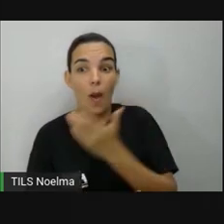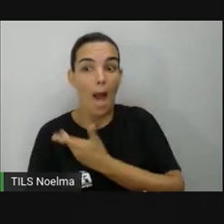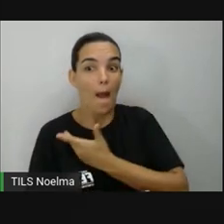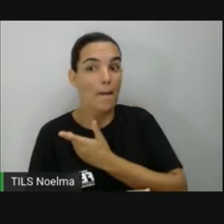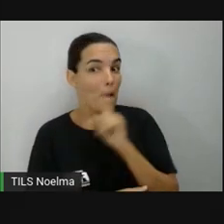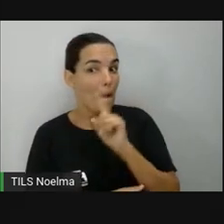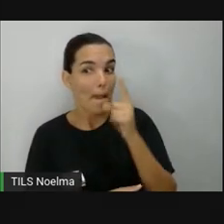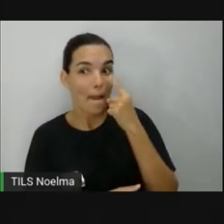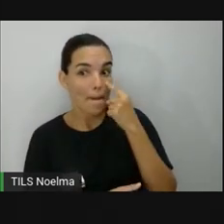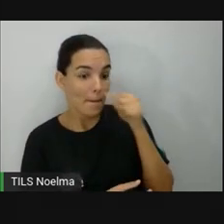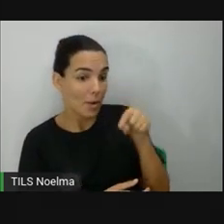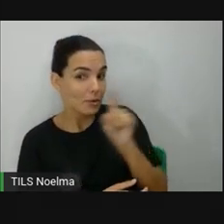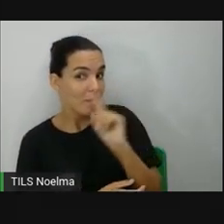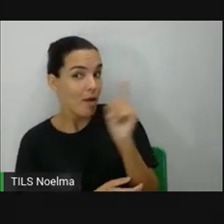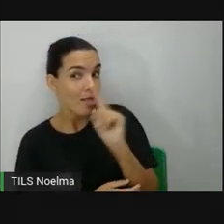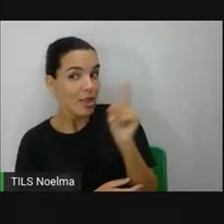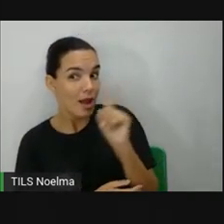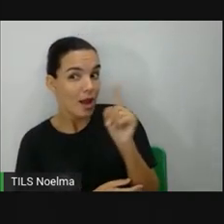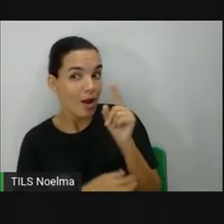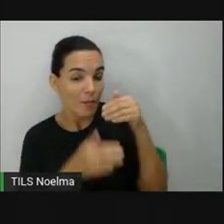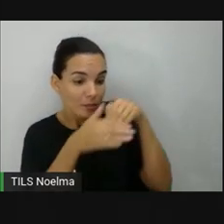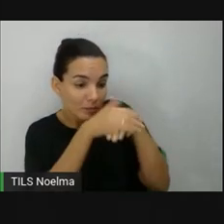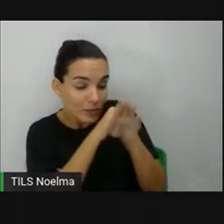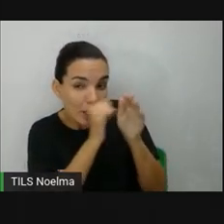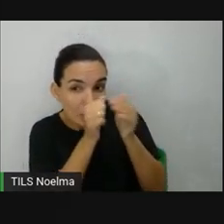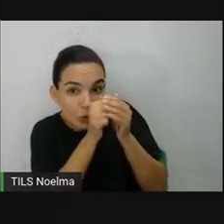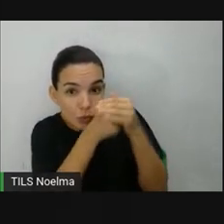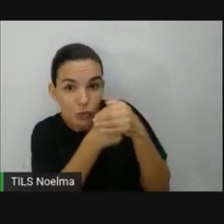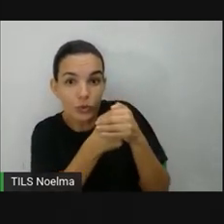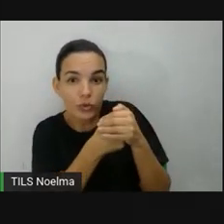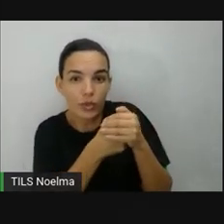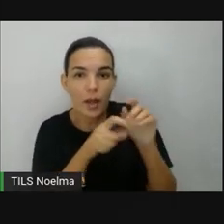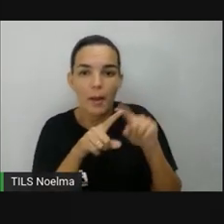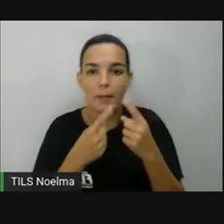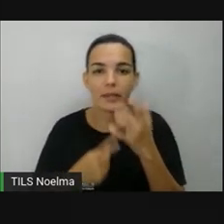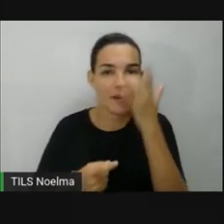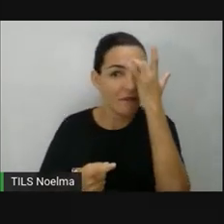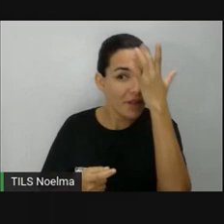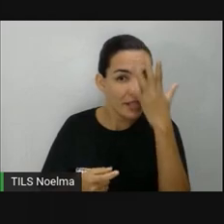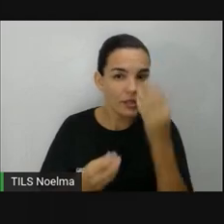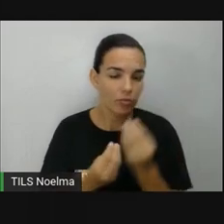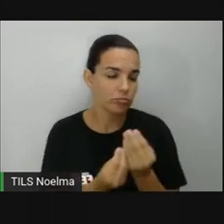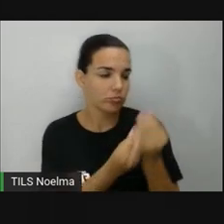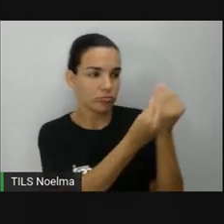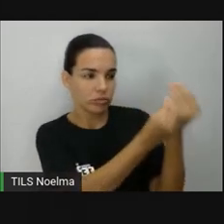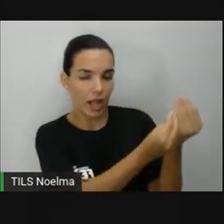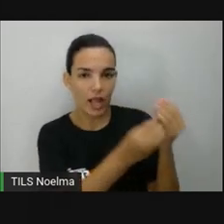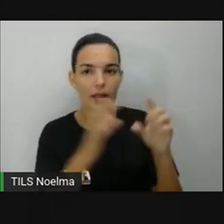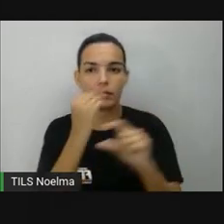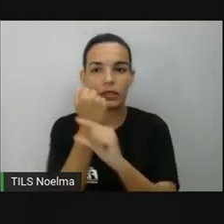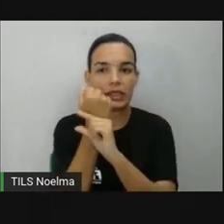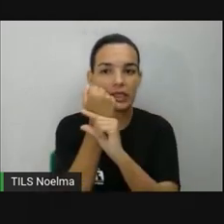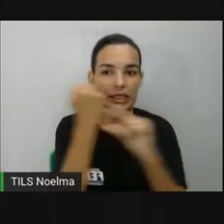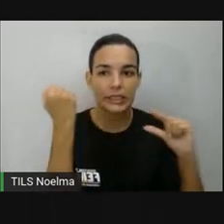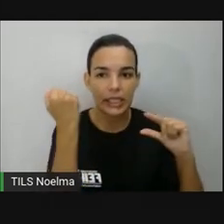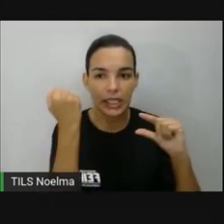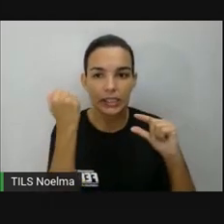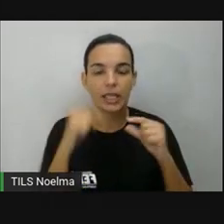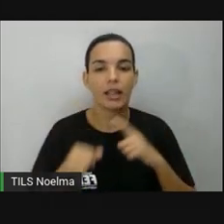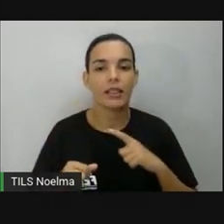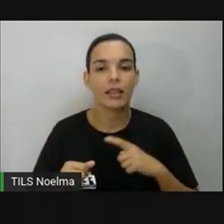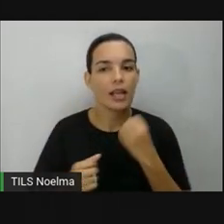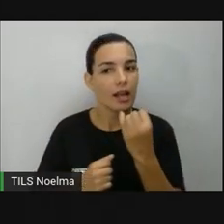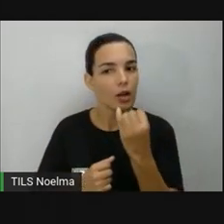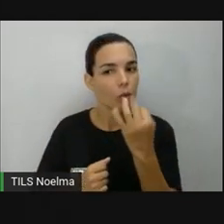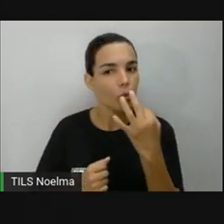colocando os seus navios. Para facilitar, eu entrego um papel assim, para o jogador saber quantos quadrados tem